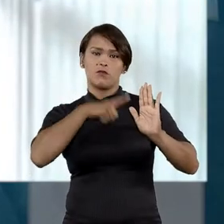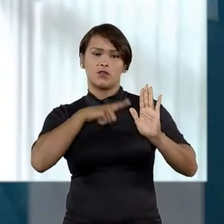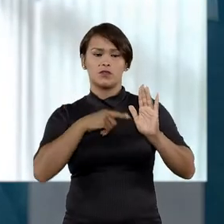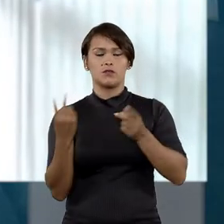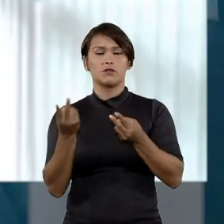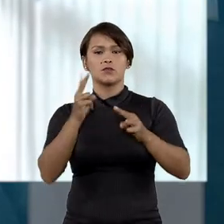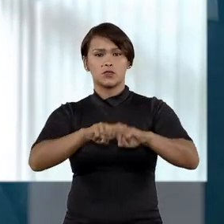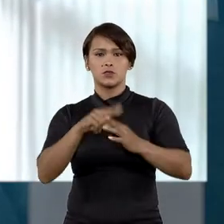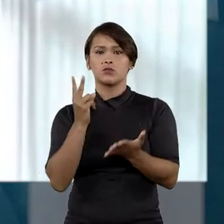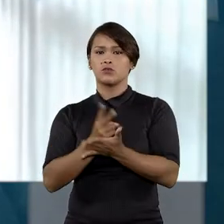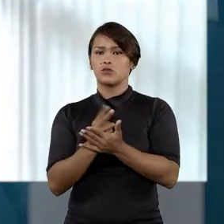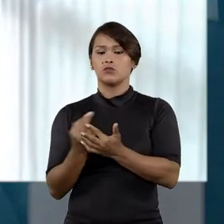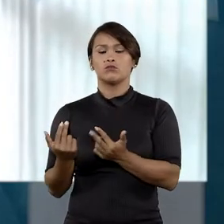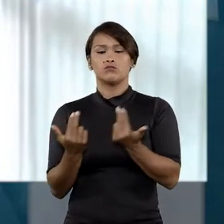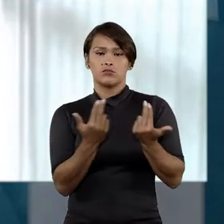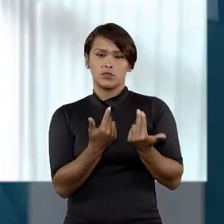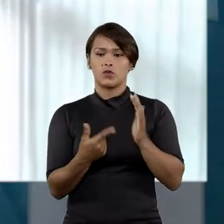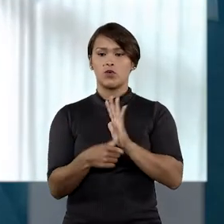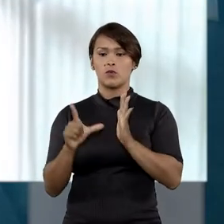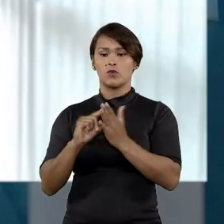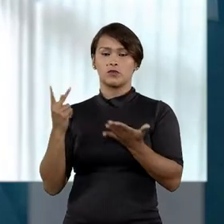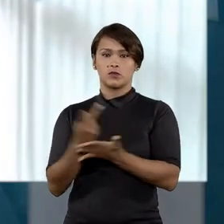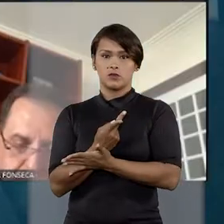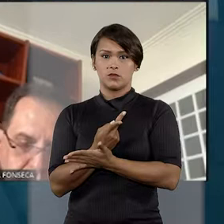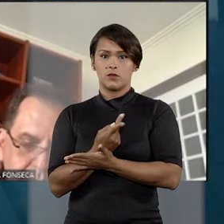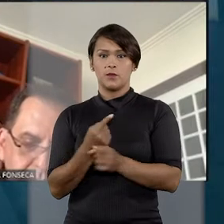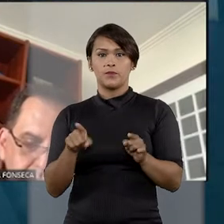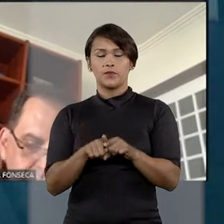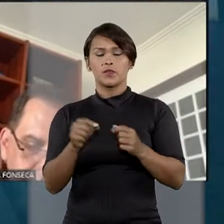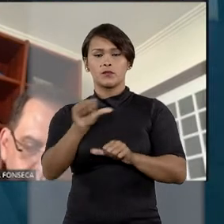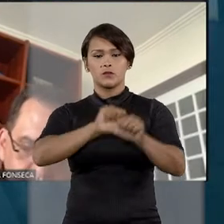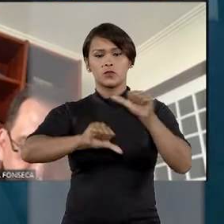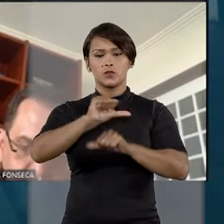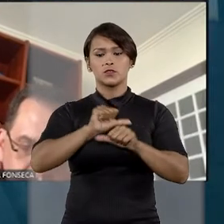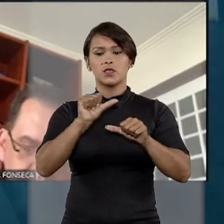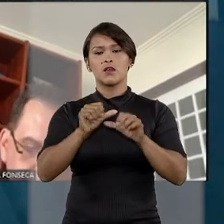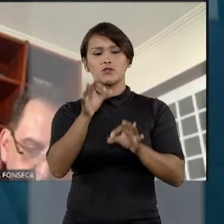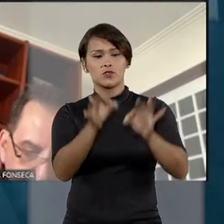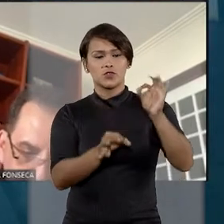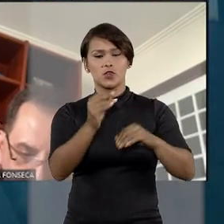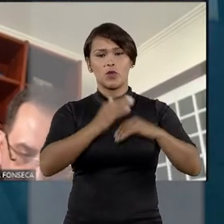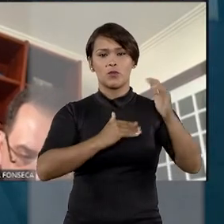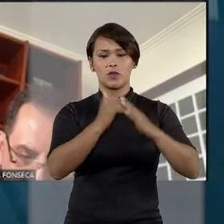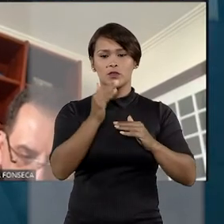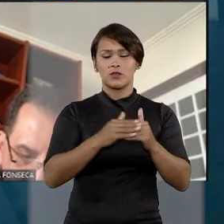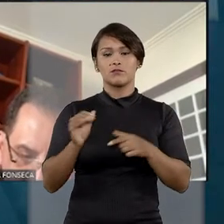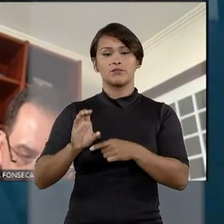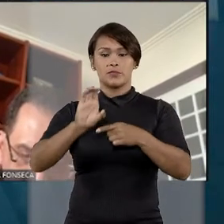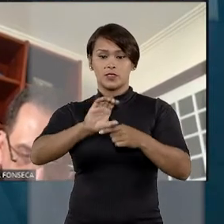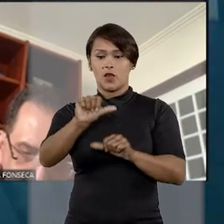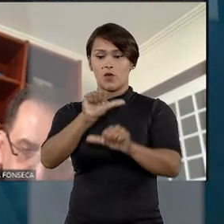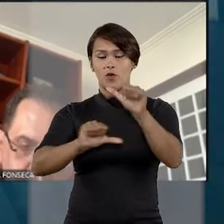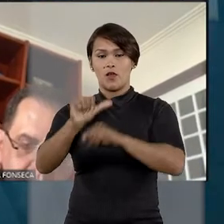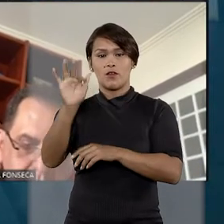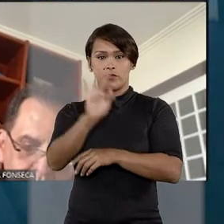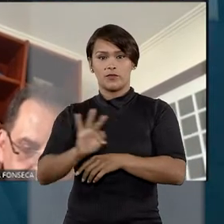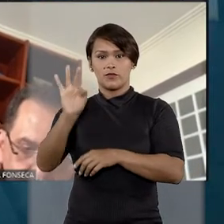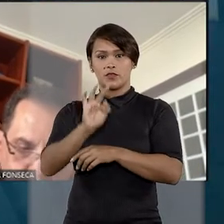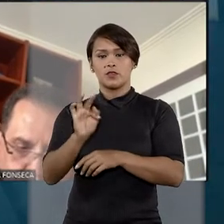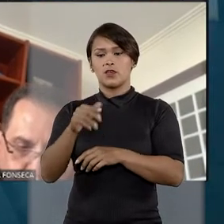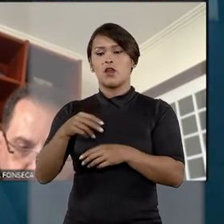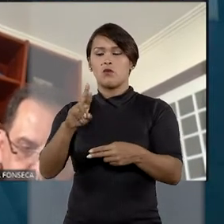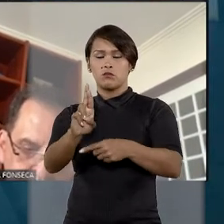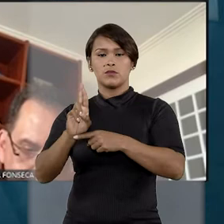requisitos da prisão continuam presentes, como no caso. Sobre a mudança de competência da Justiça Estadual para a Justiça Federal,